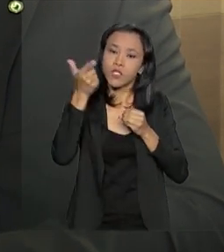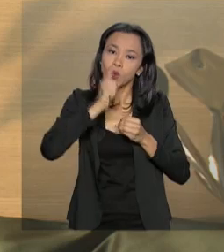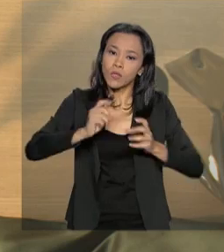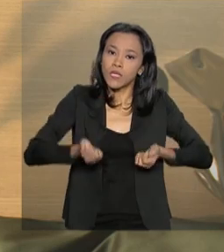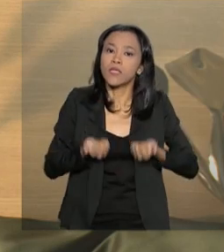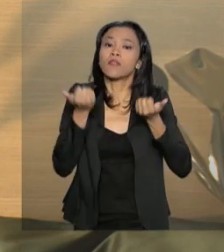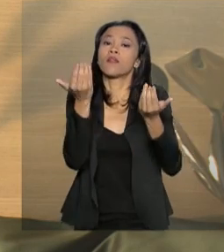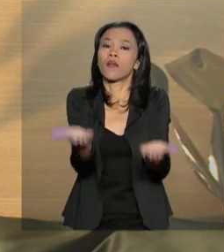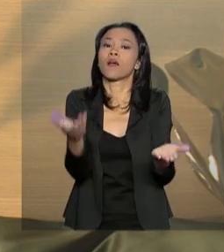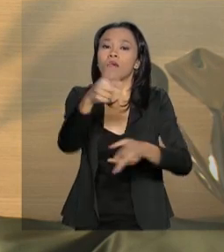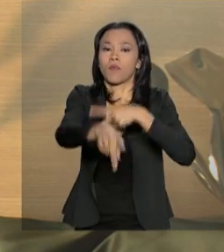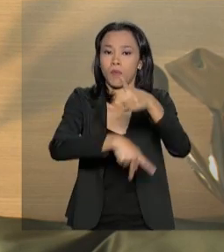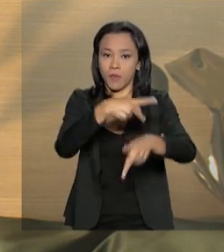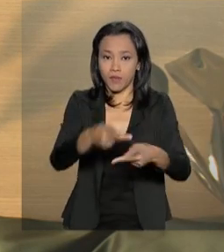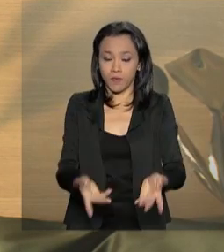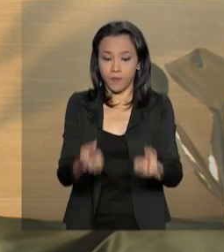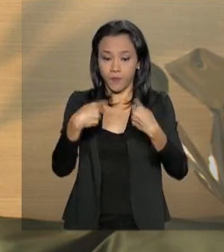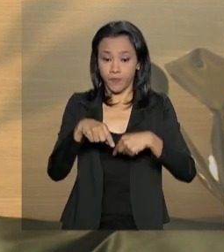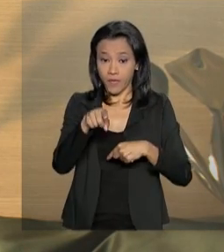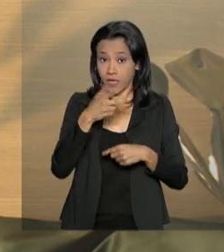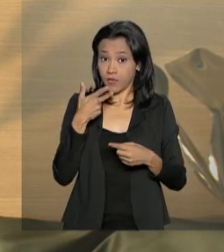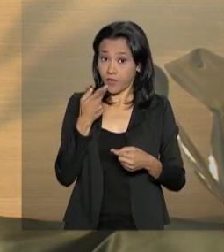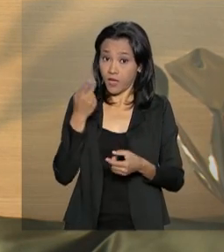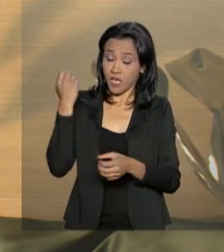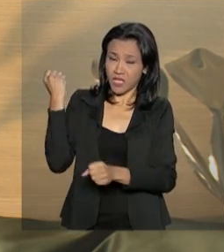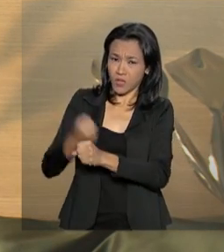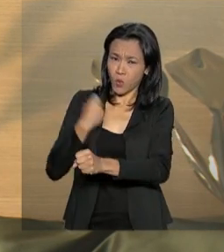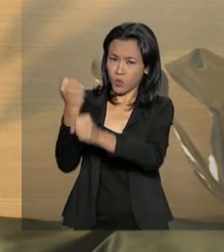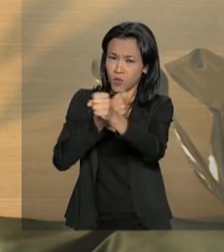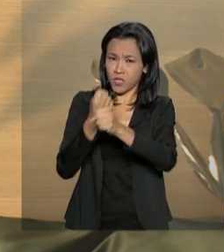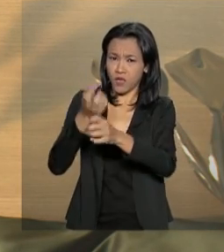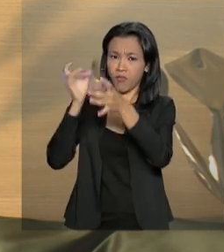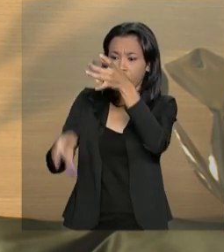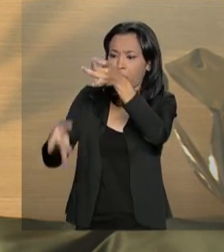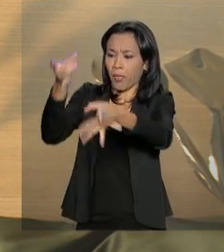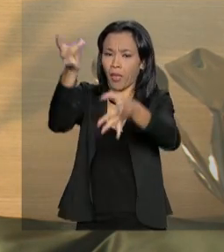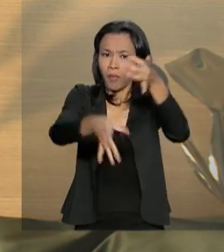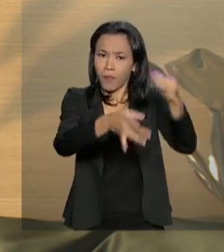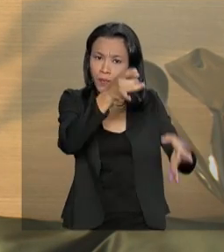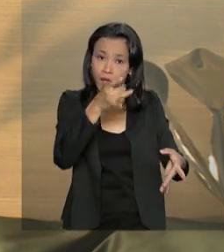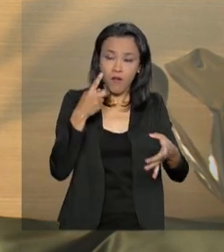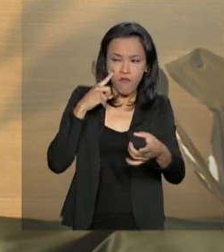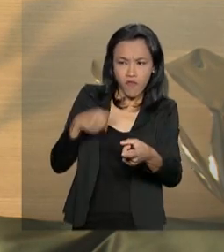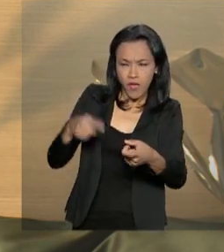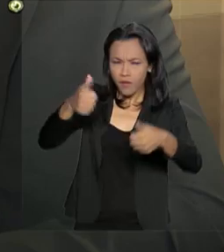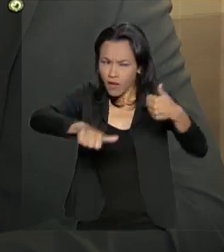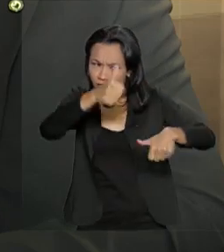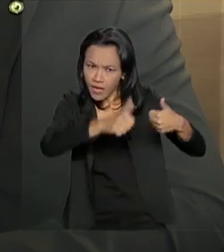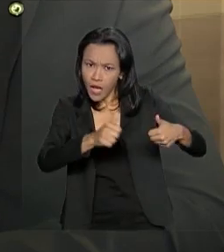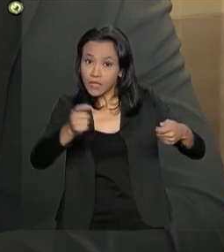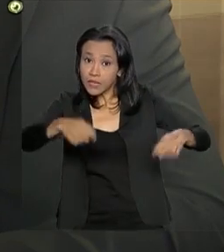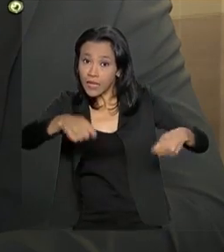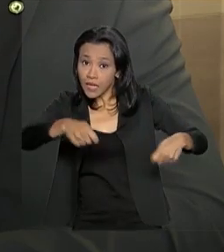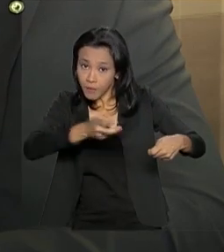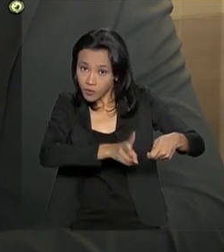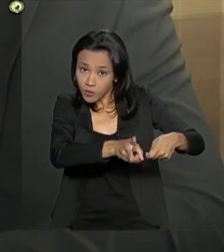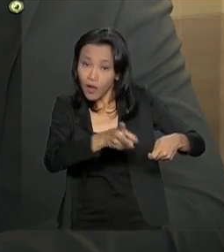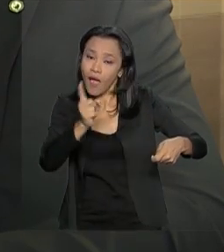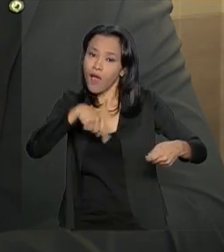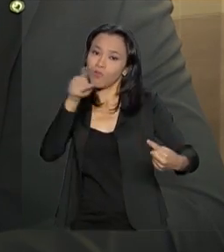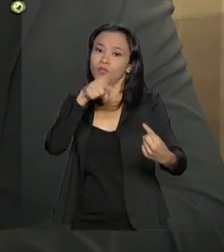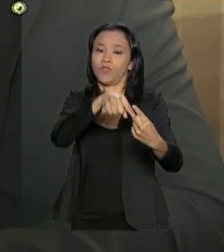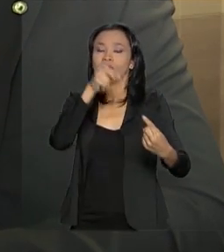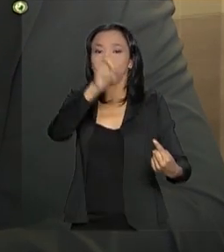população. Essas obras paradas, aquelas que apresentarem viabilidade financeira, serão retomadas? Sim, esse é objetivo.